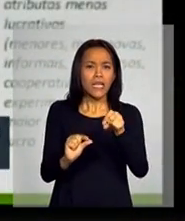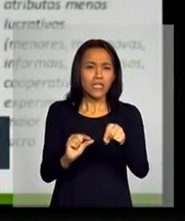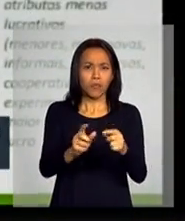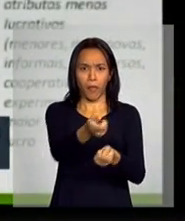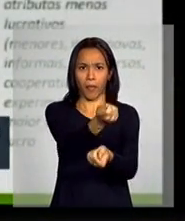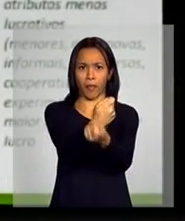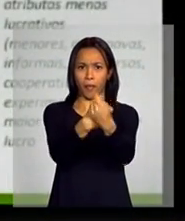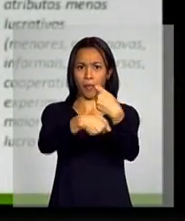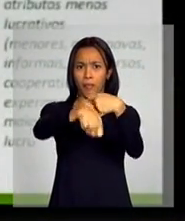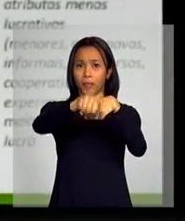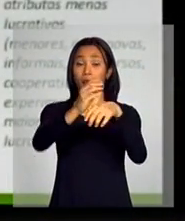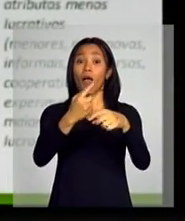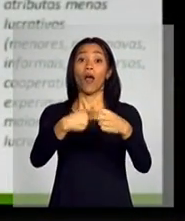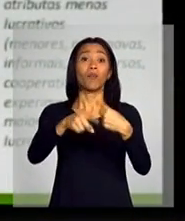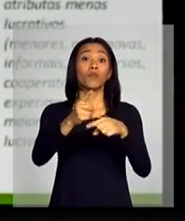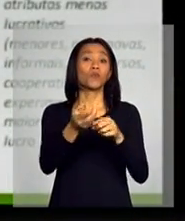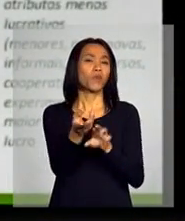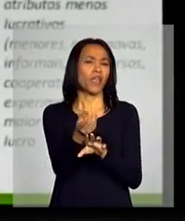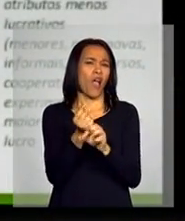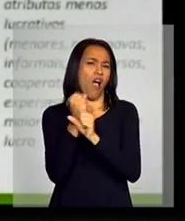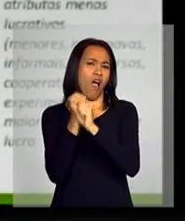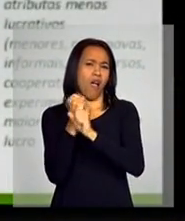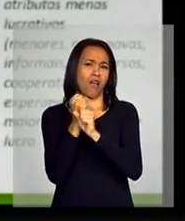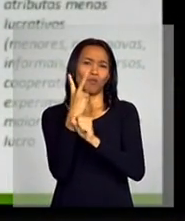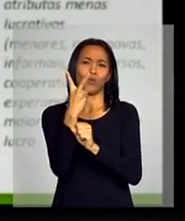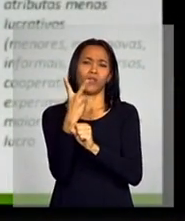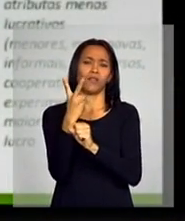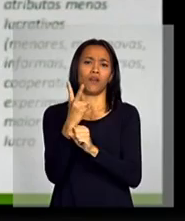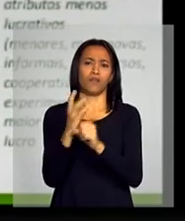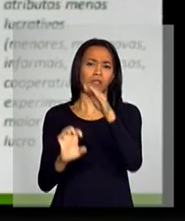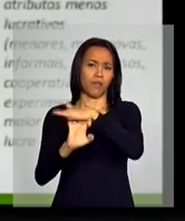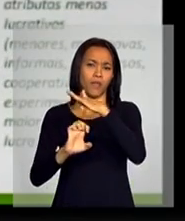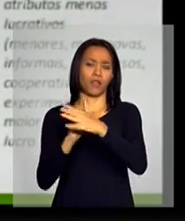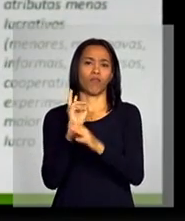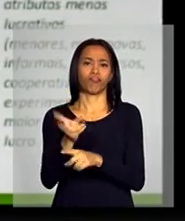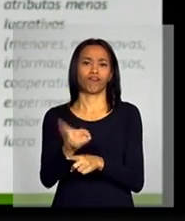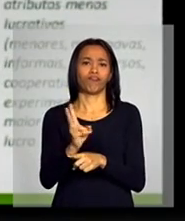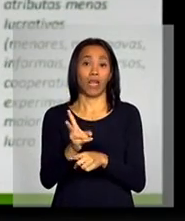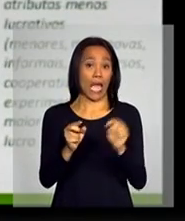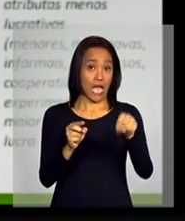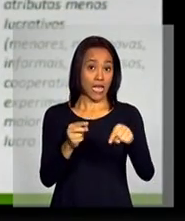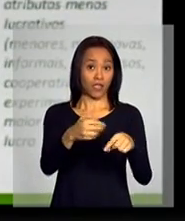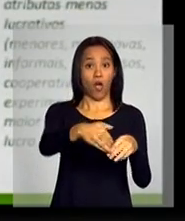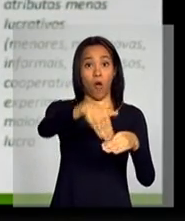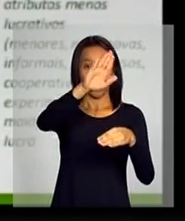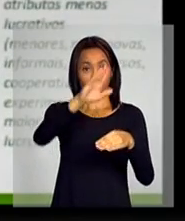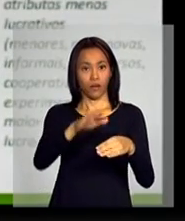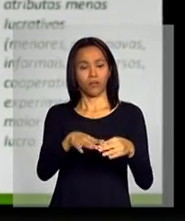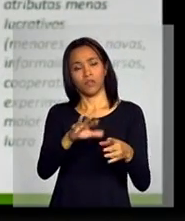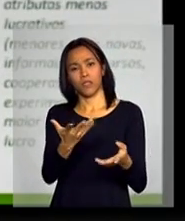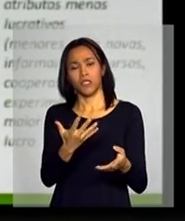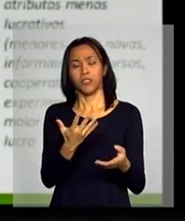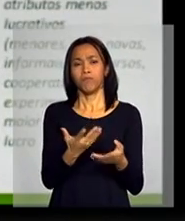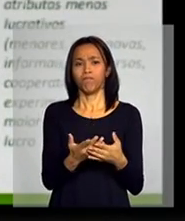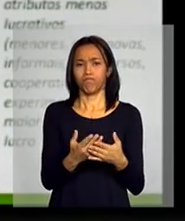aumentou mais do que aqueles que estão há mais dois anos estabelecidos. Então, qualquer que seja variável, seja pessoal,